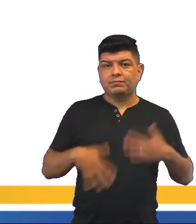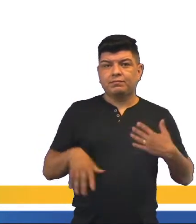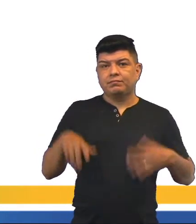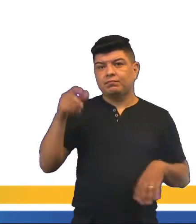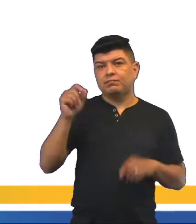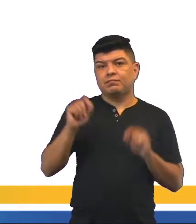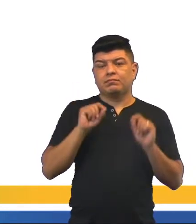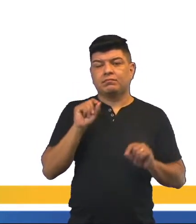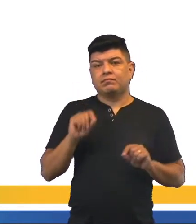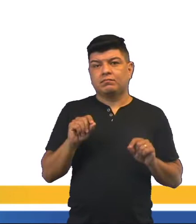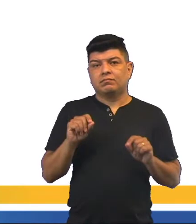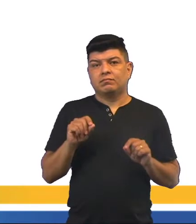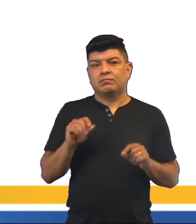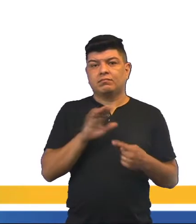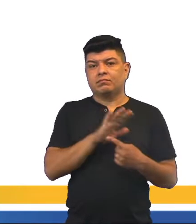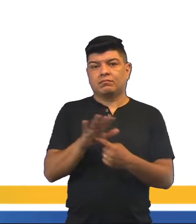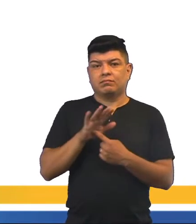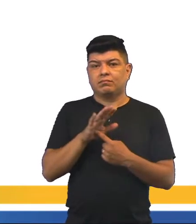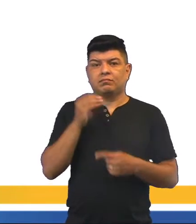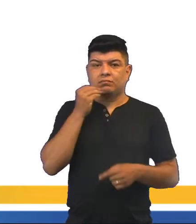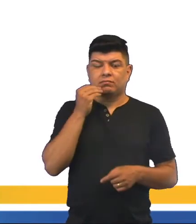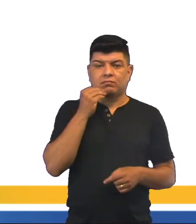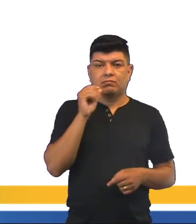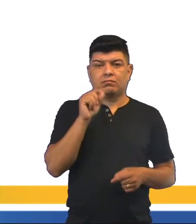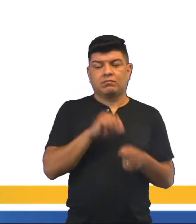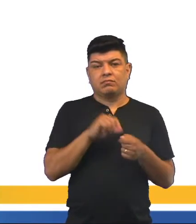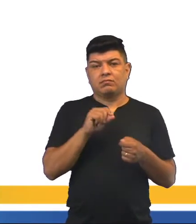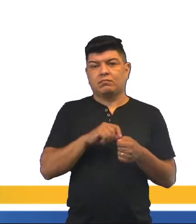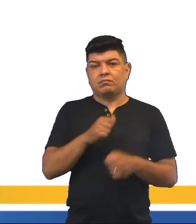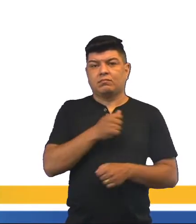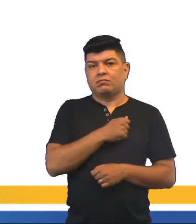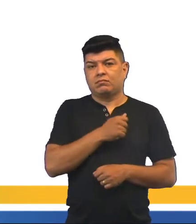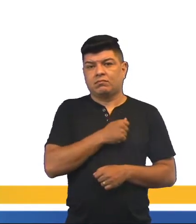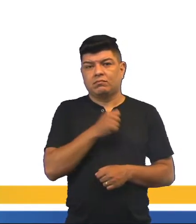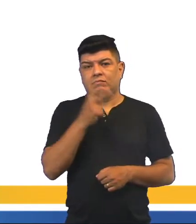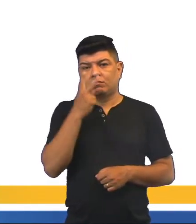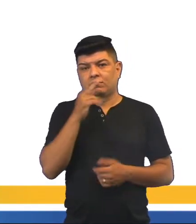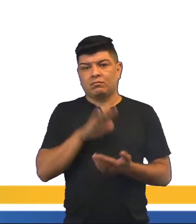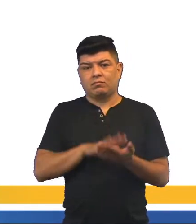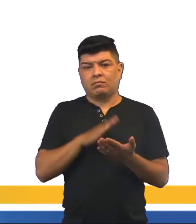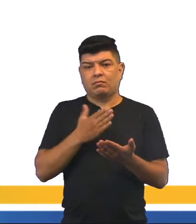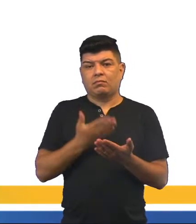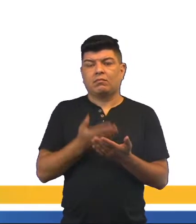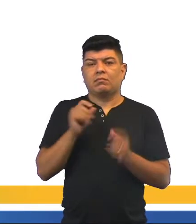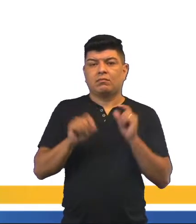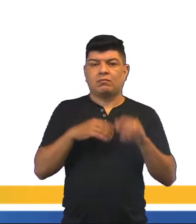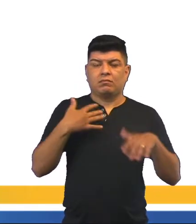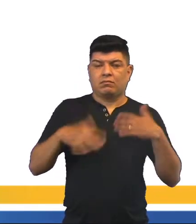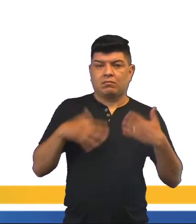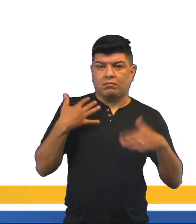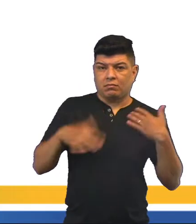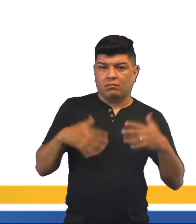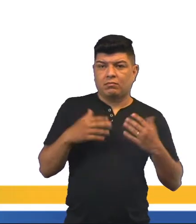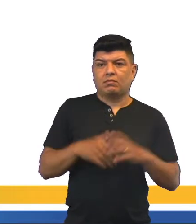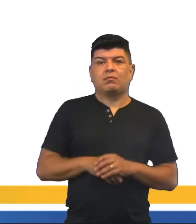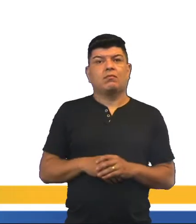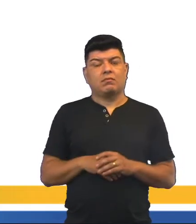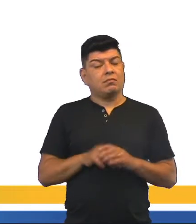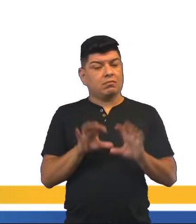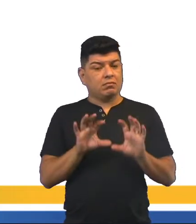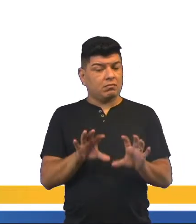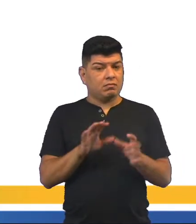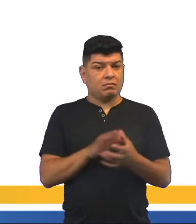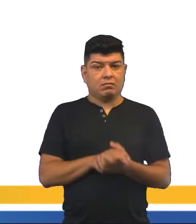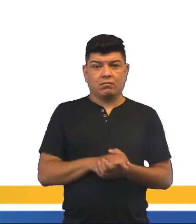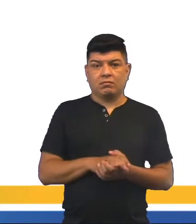de mente se torna evidente numa tentativa de fazer de um aluno um intérprete do movimento, né? Assim,